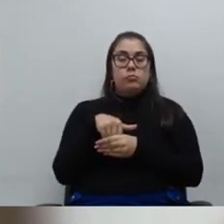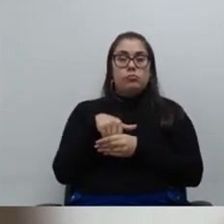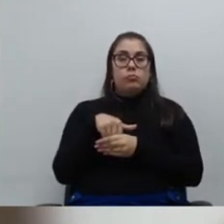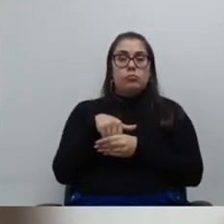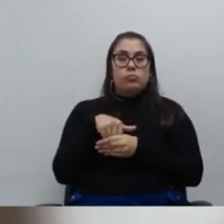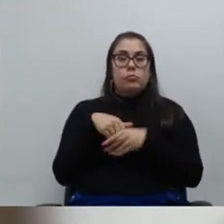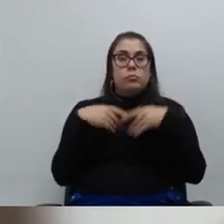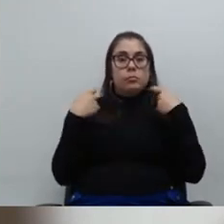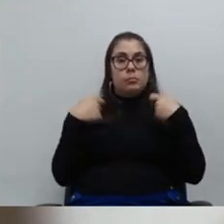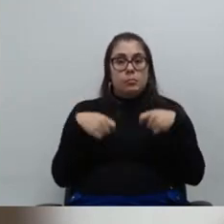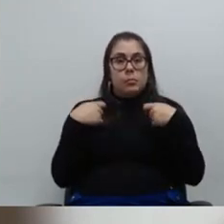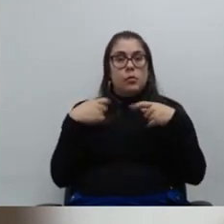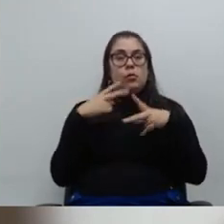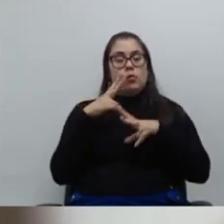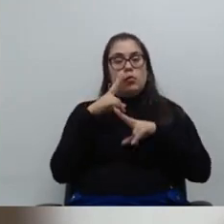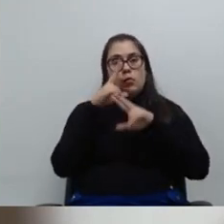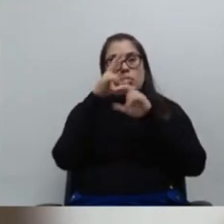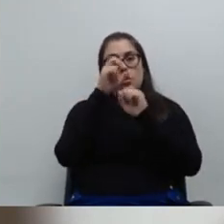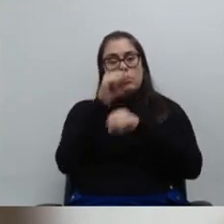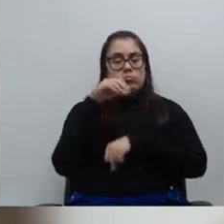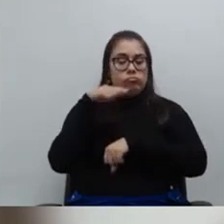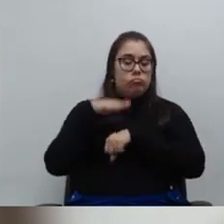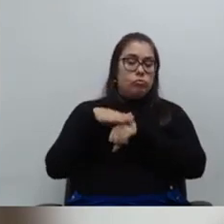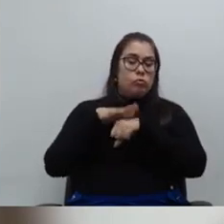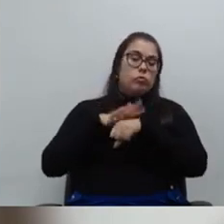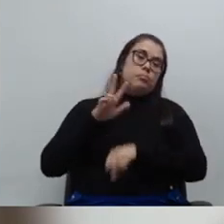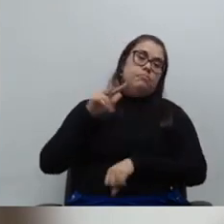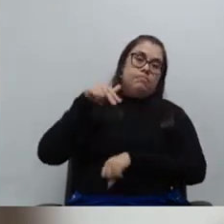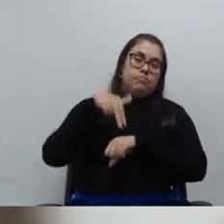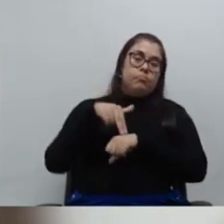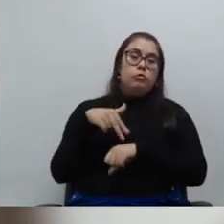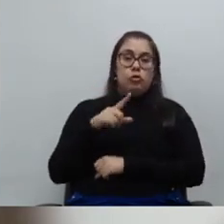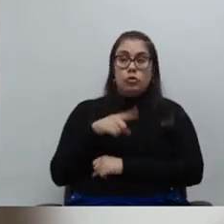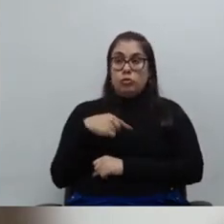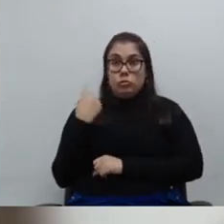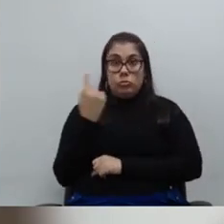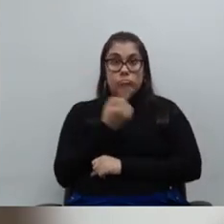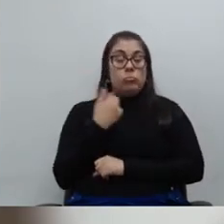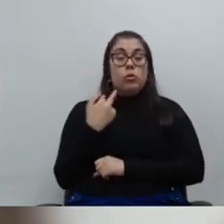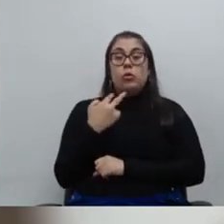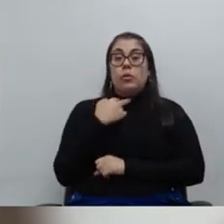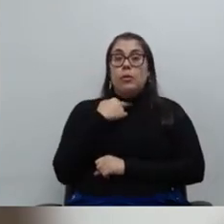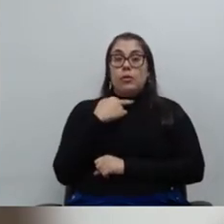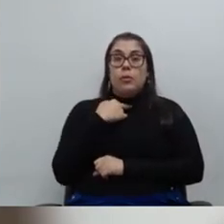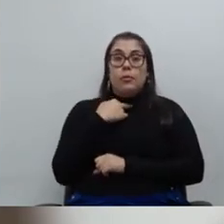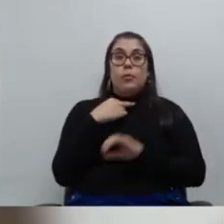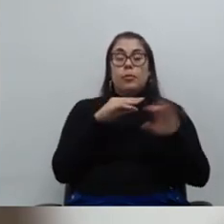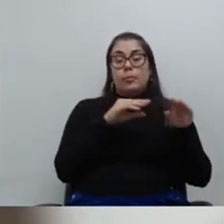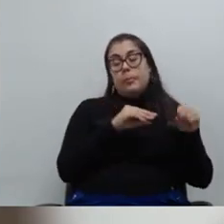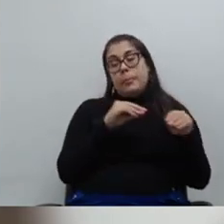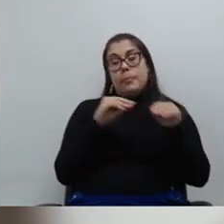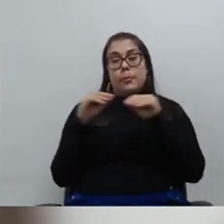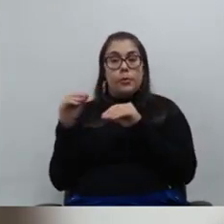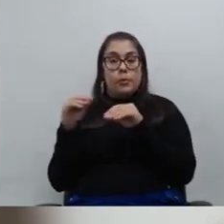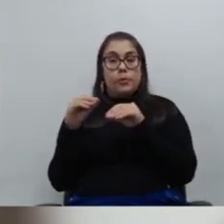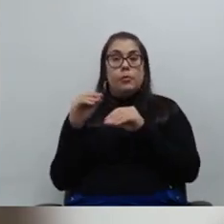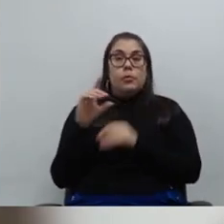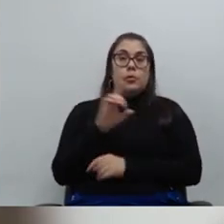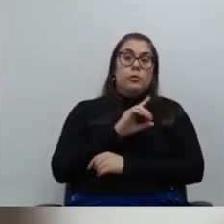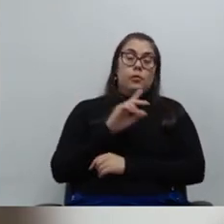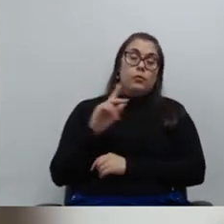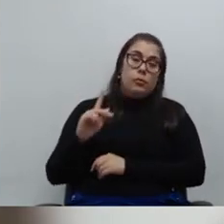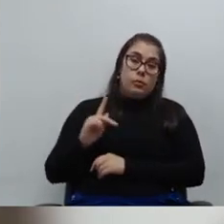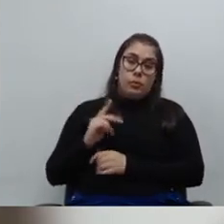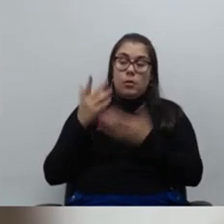realmente acaba fortalecendo a nossa atuação, já que nós não podemos utilizar a remoção qualificada para a atuação de defensor natural,